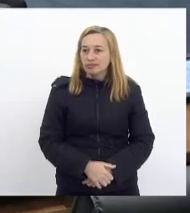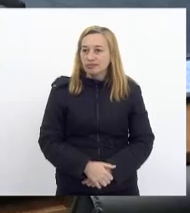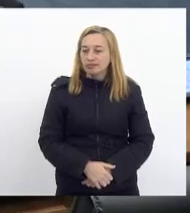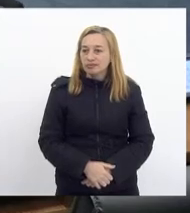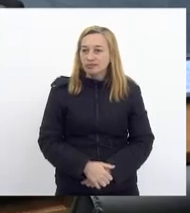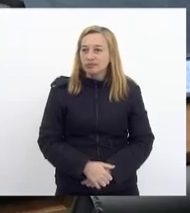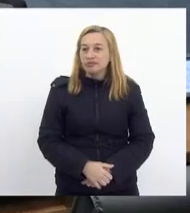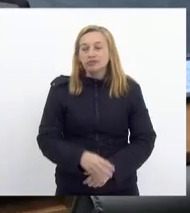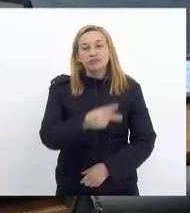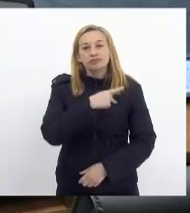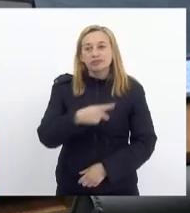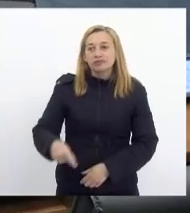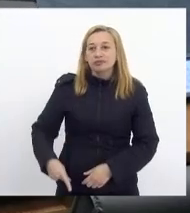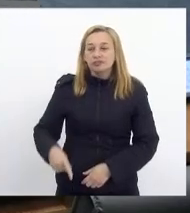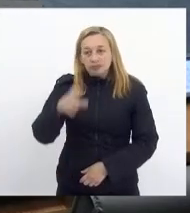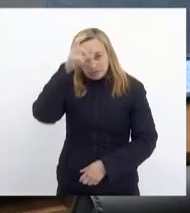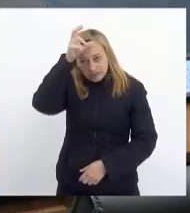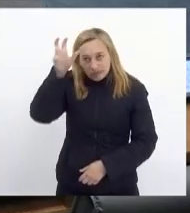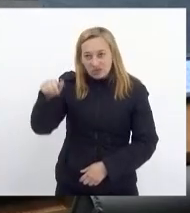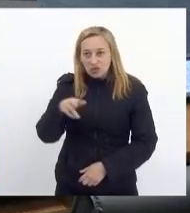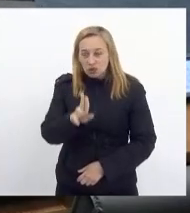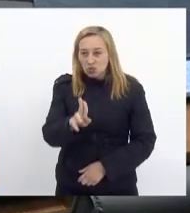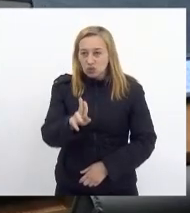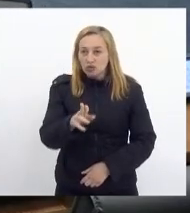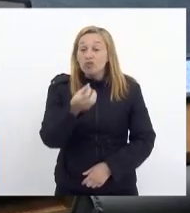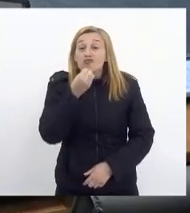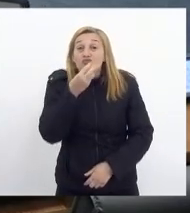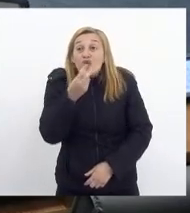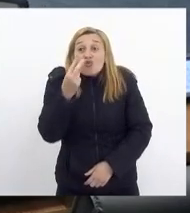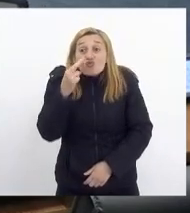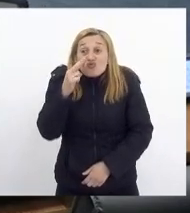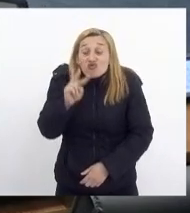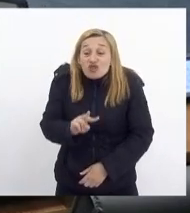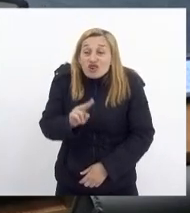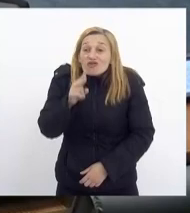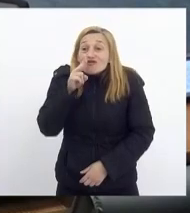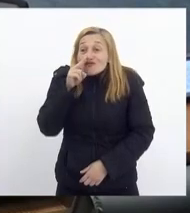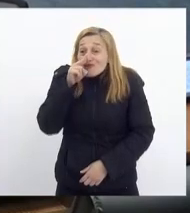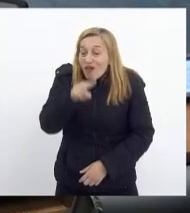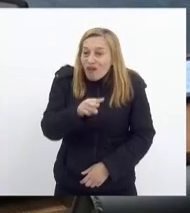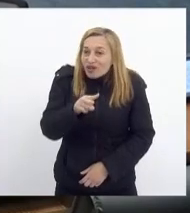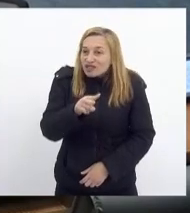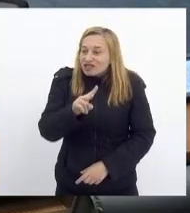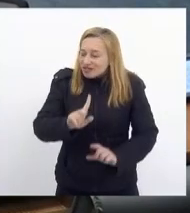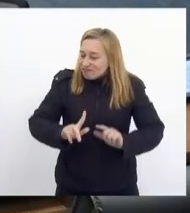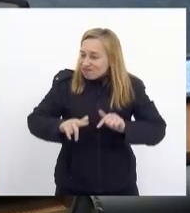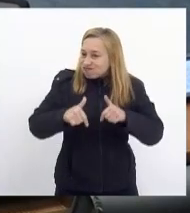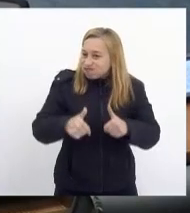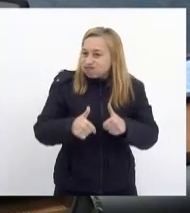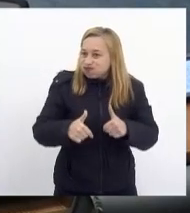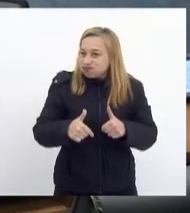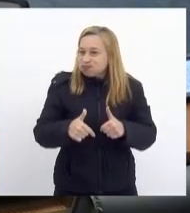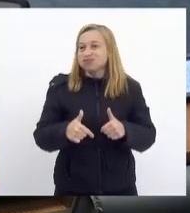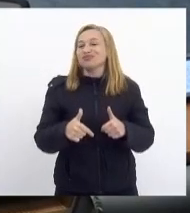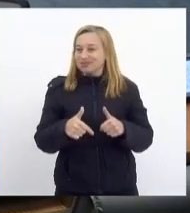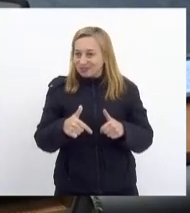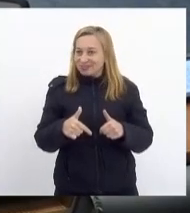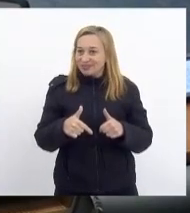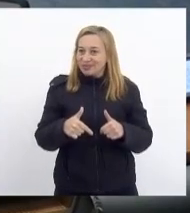Presidente Tiaju, que bom lhe ver forte, ativa e